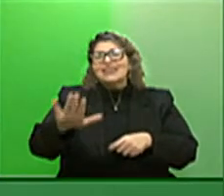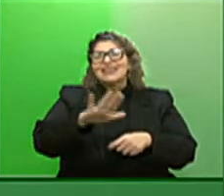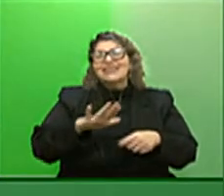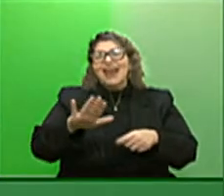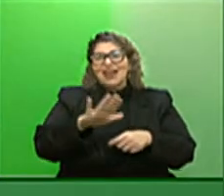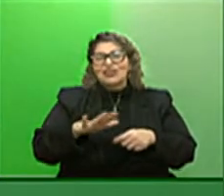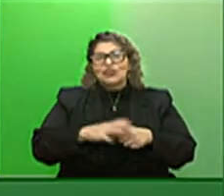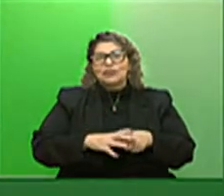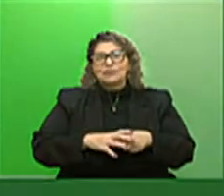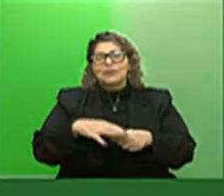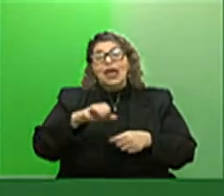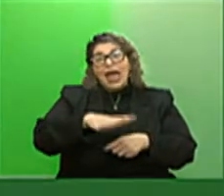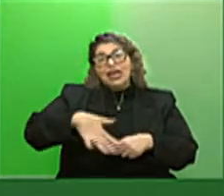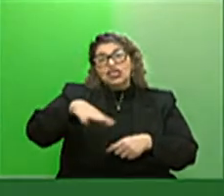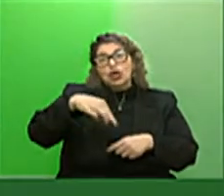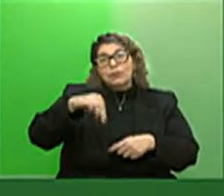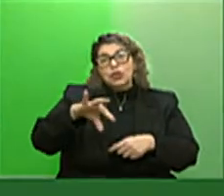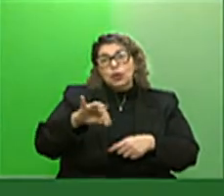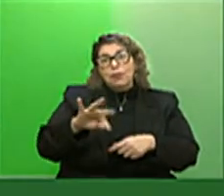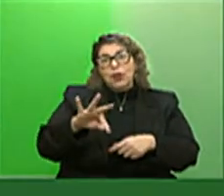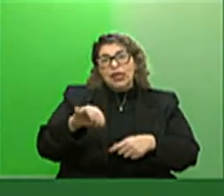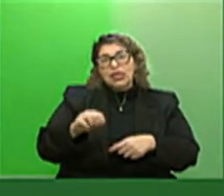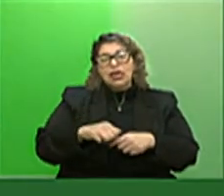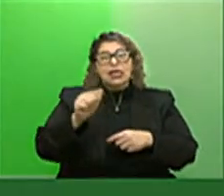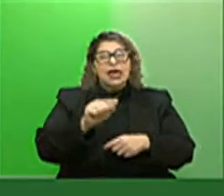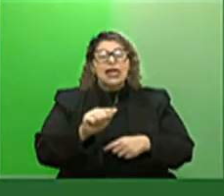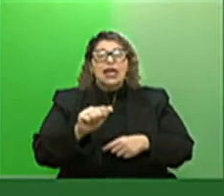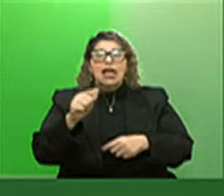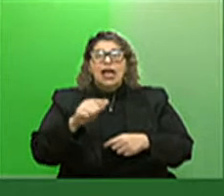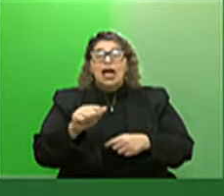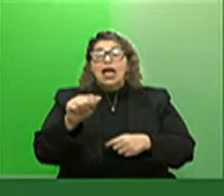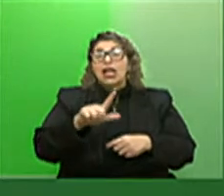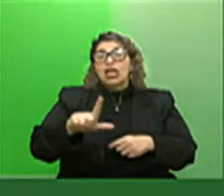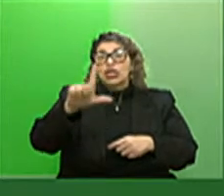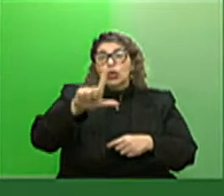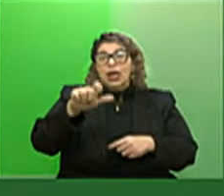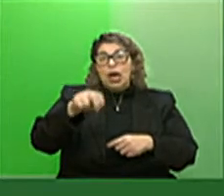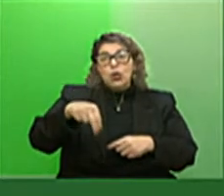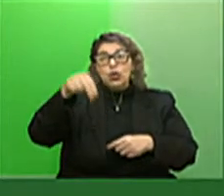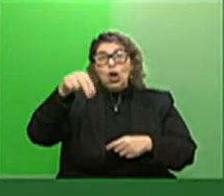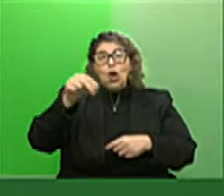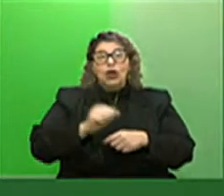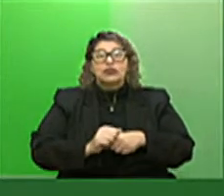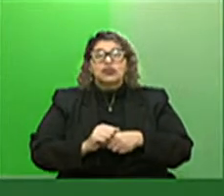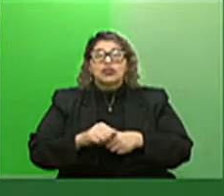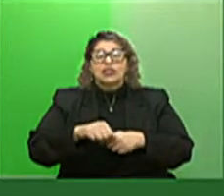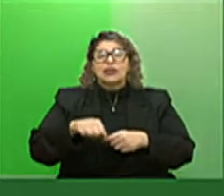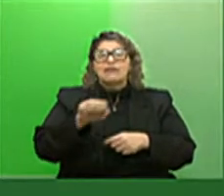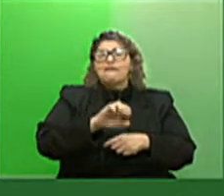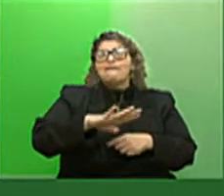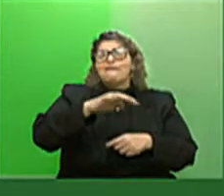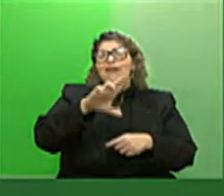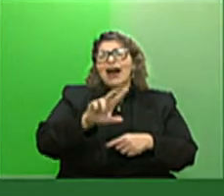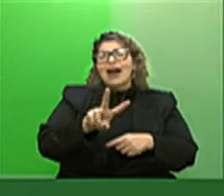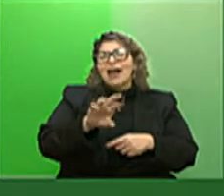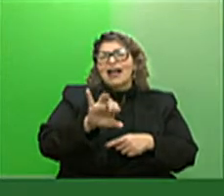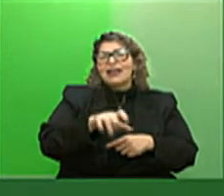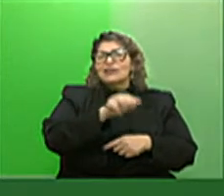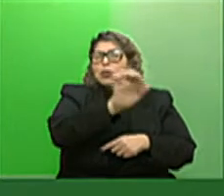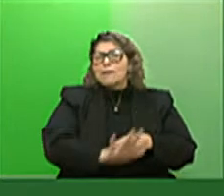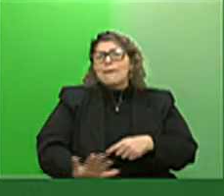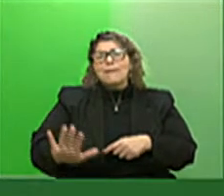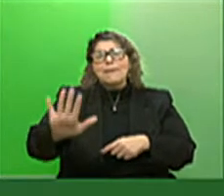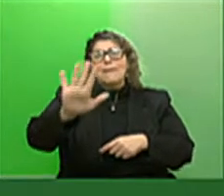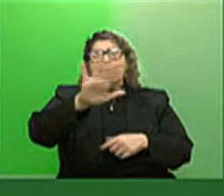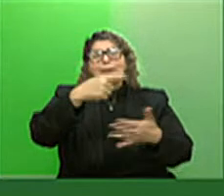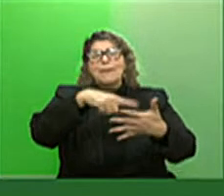região metropolitana e litoral norte a região dos vales região da serra e das hortências região sul